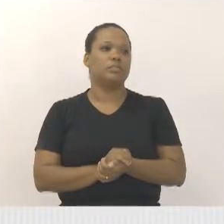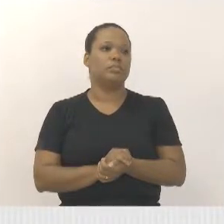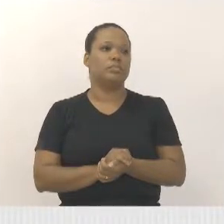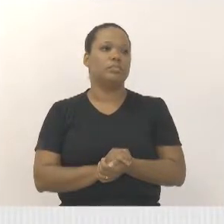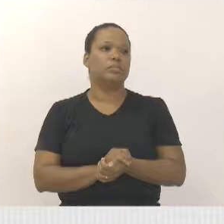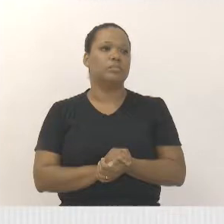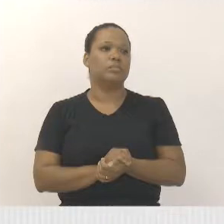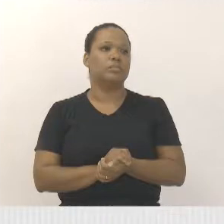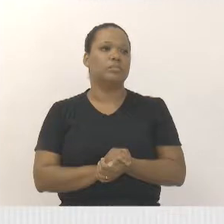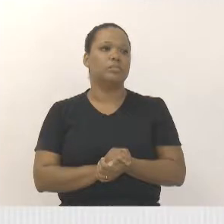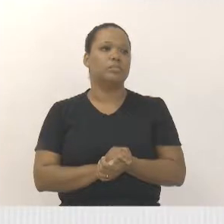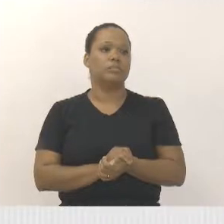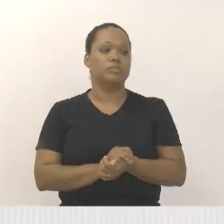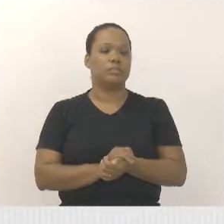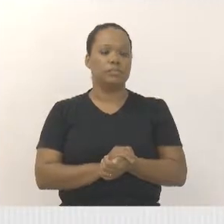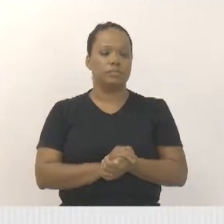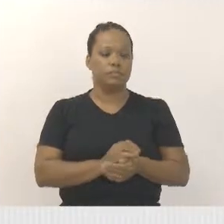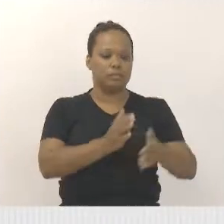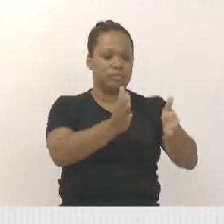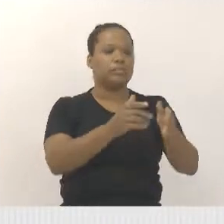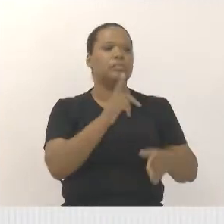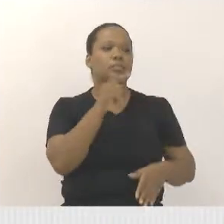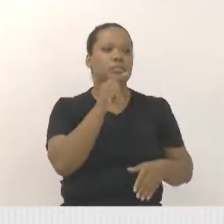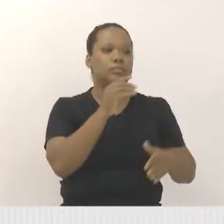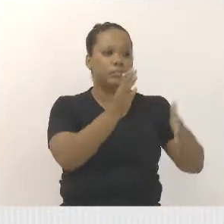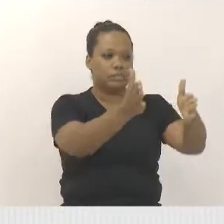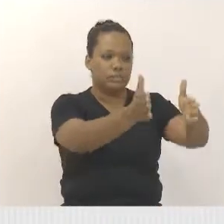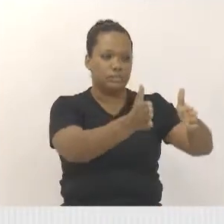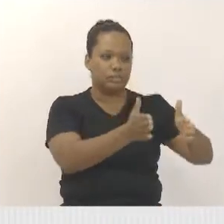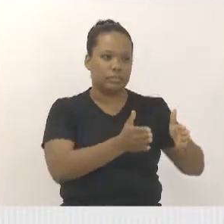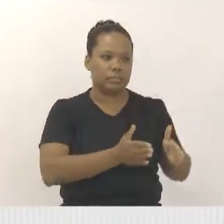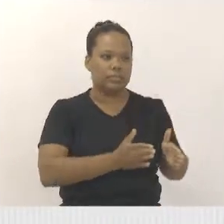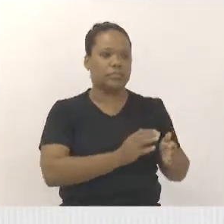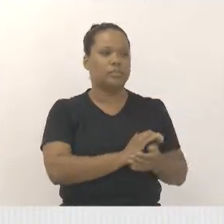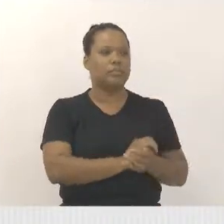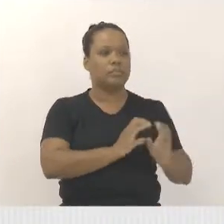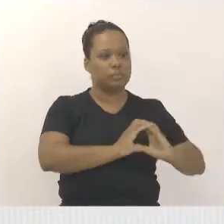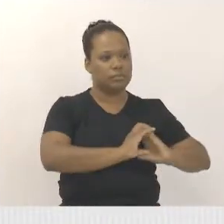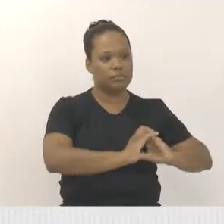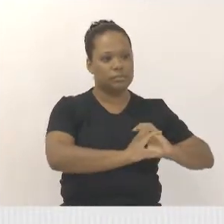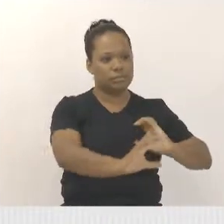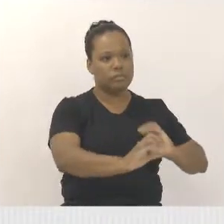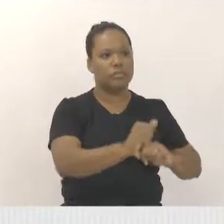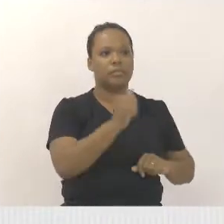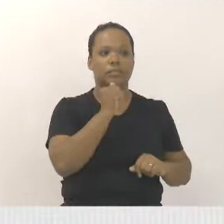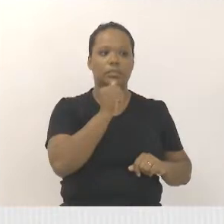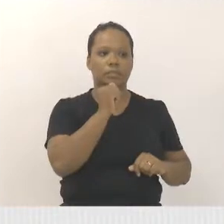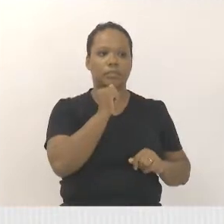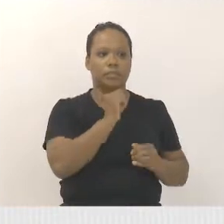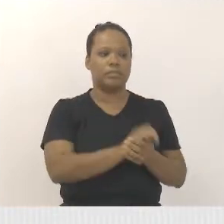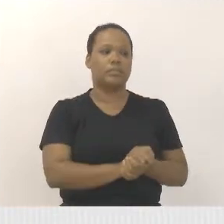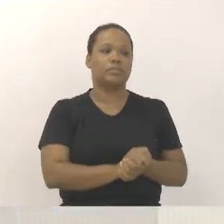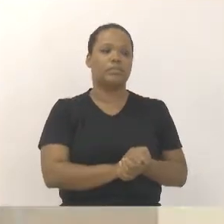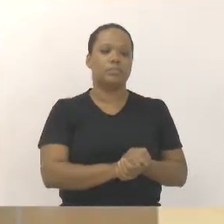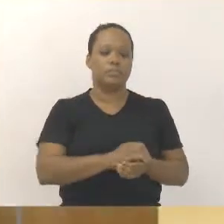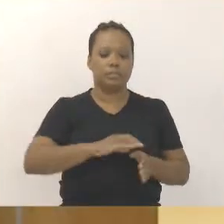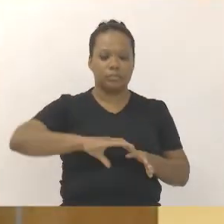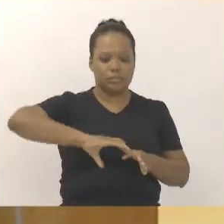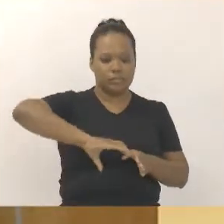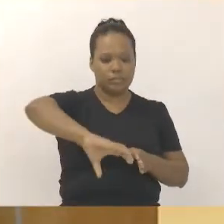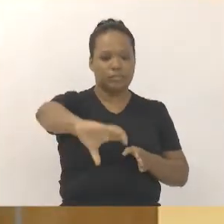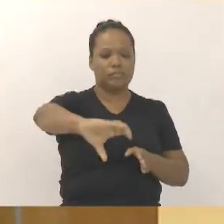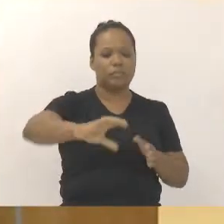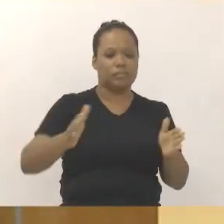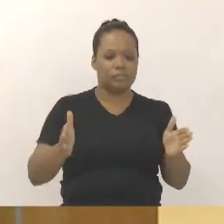uma canalização daquele córrego ali, daquele córrego, vai ser implantado o asfalto desse jeito mesmo, um lado mais